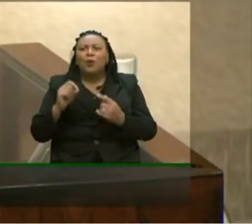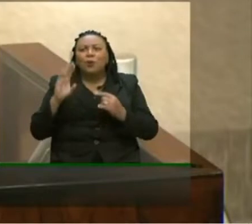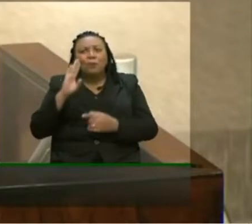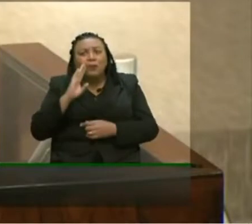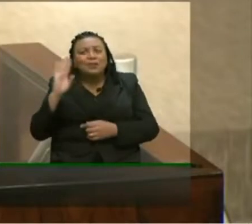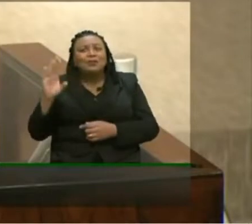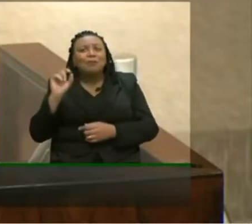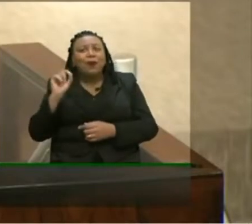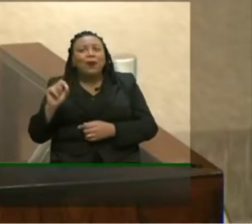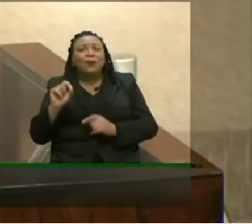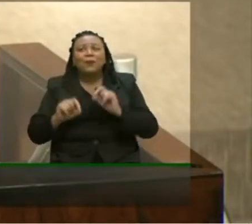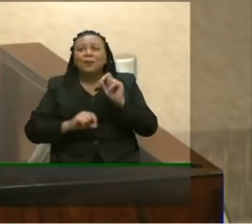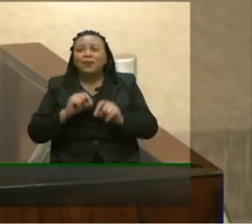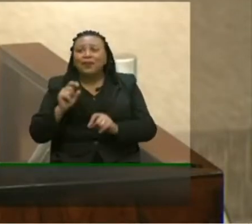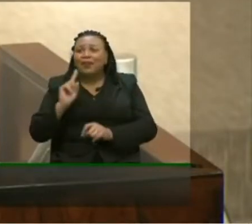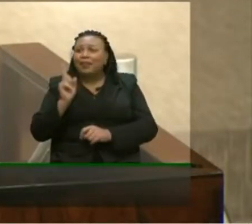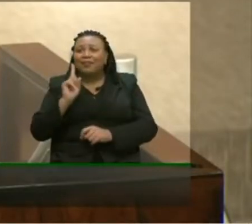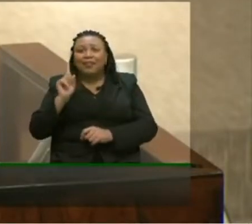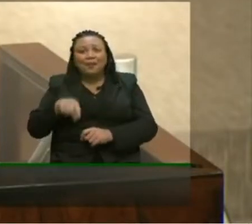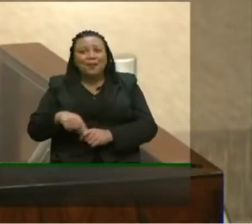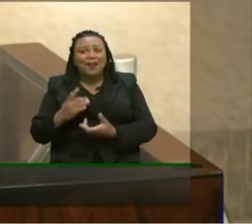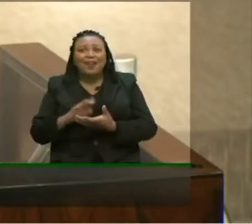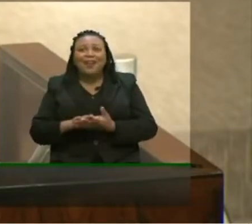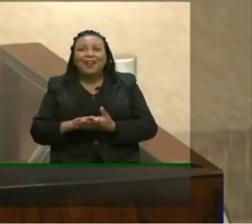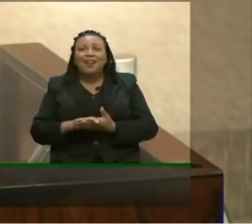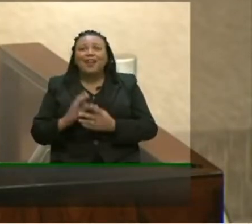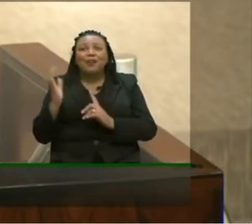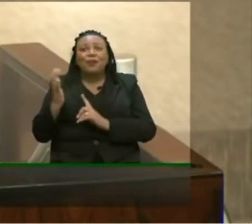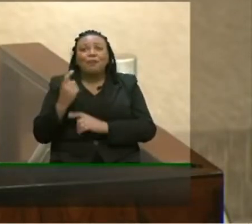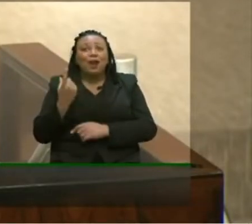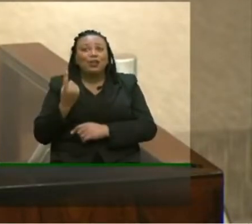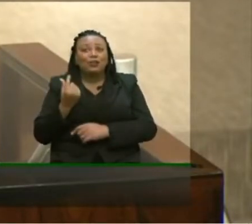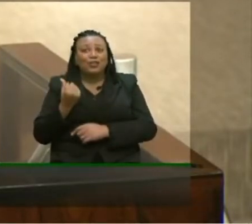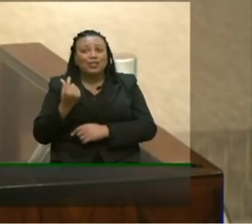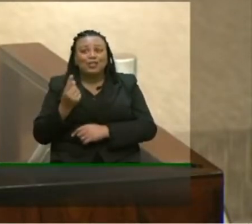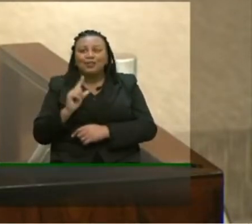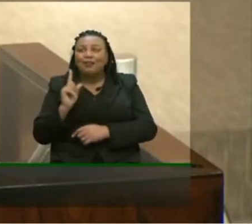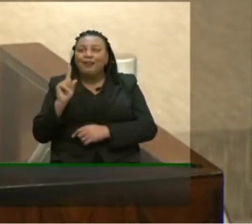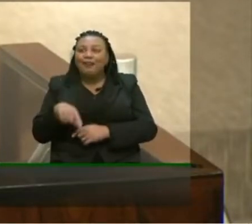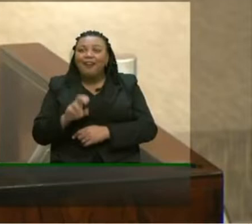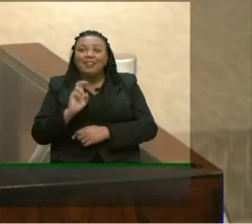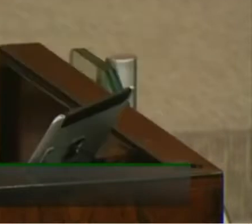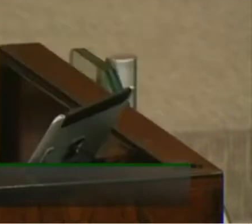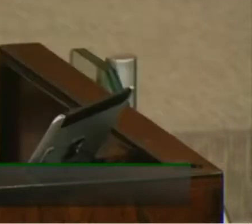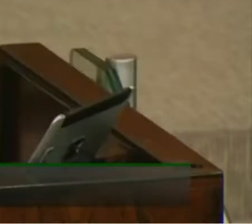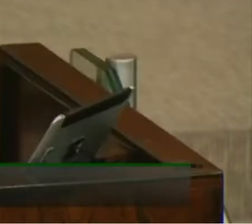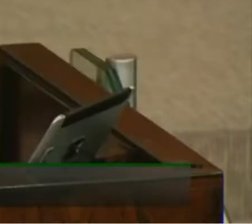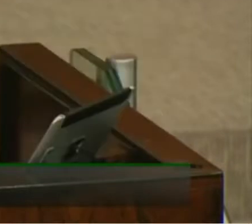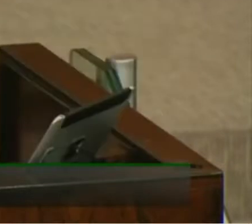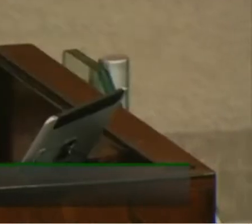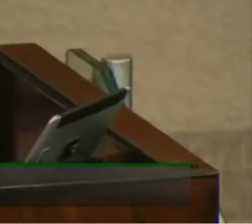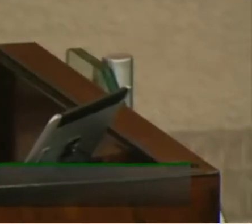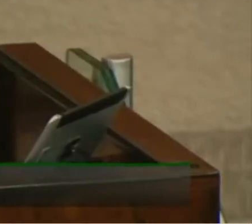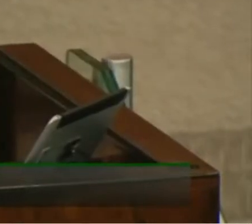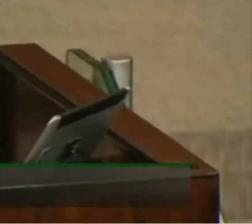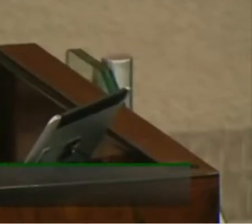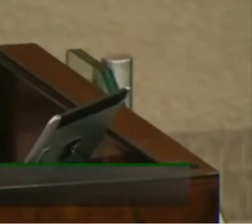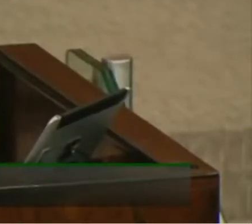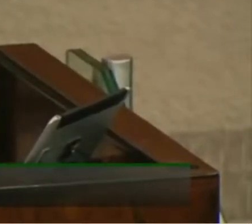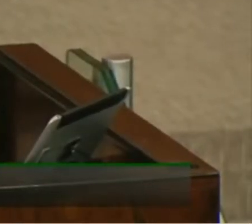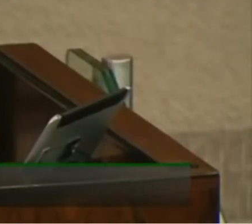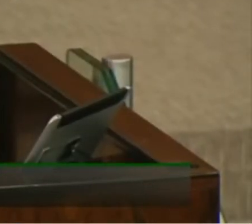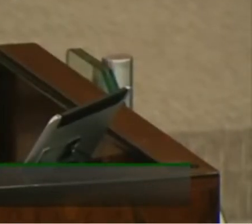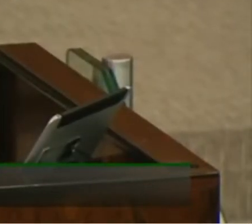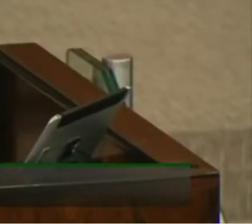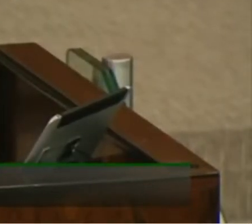ponto aqui, a grande questão, não é o impacto fiscal. São cinco milhões de reais, é verdade que a gente não encontra cinco